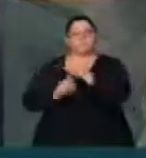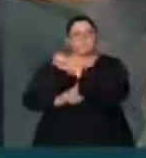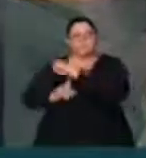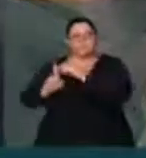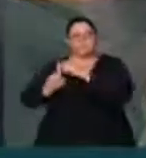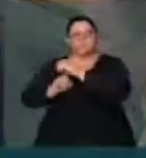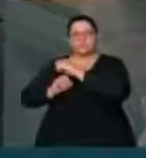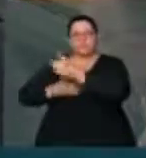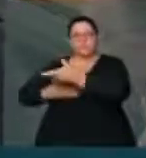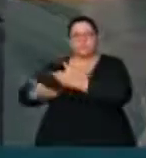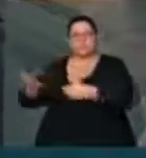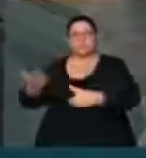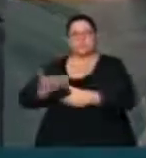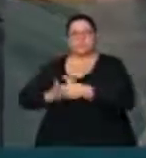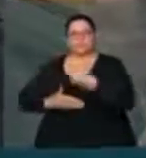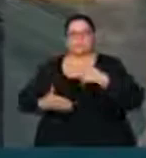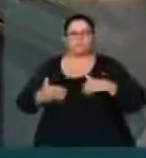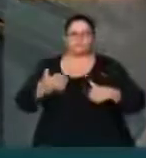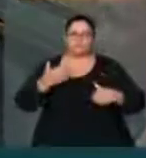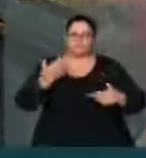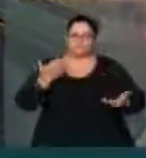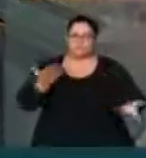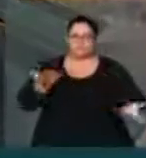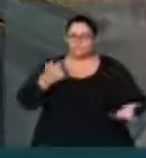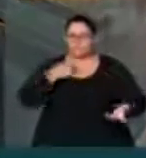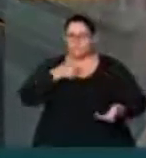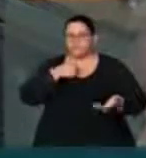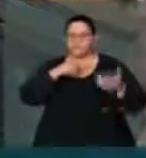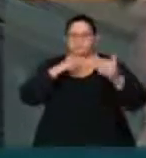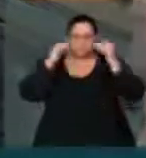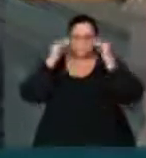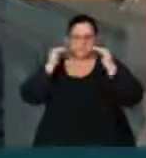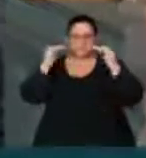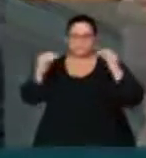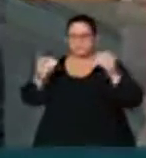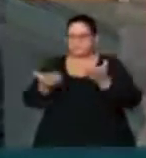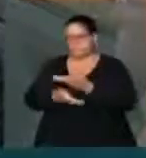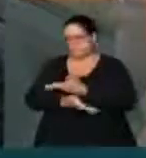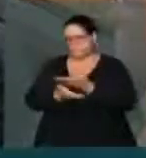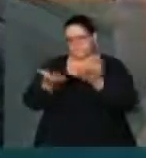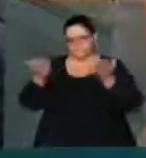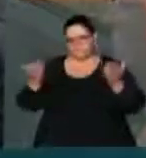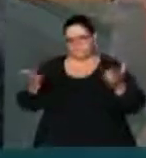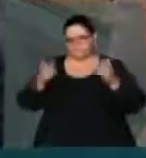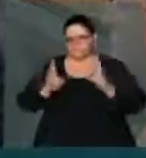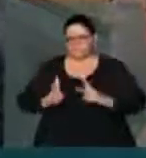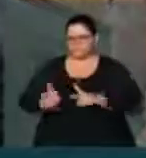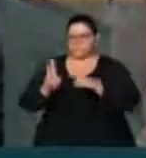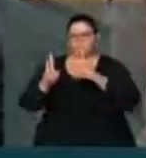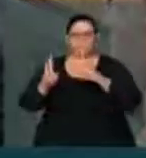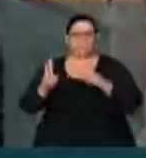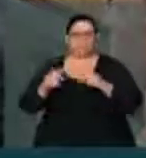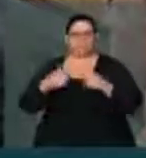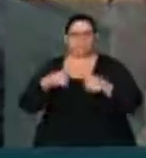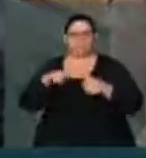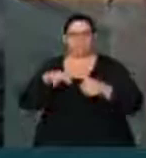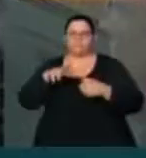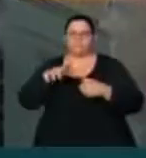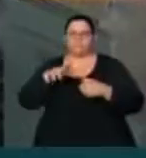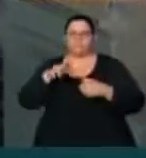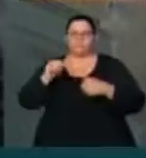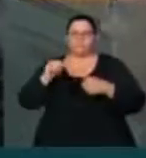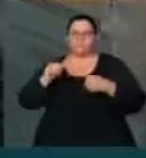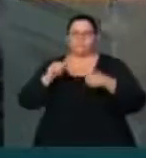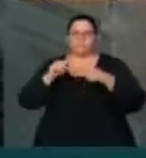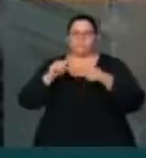então eu acho, presidente, com todo o respeito a todos sempre fui assim, nunca prejulguei ninguém nunca